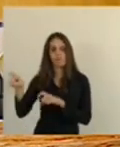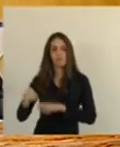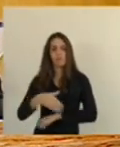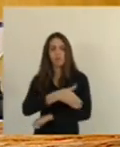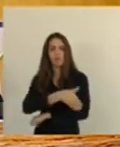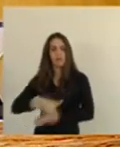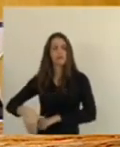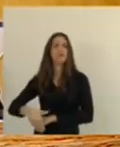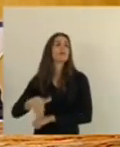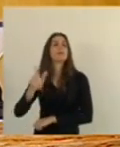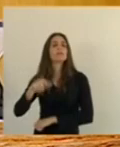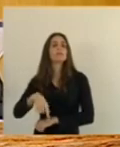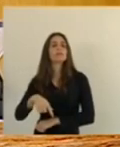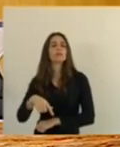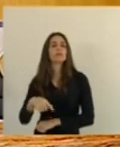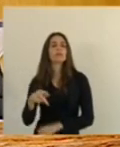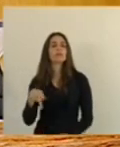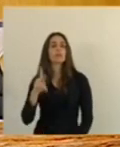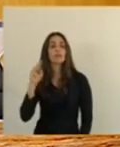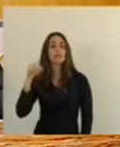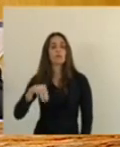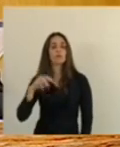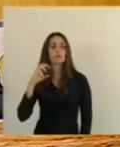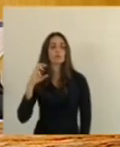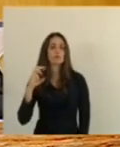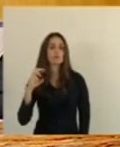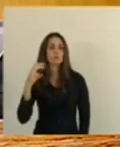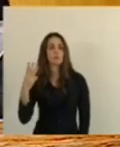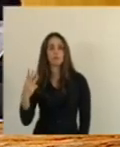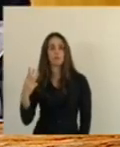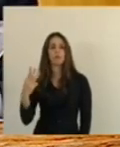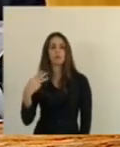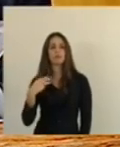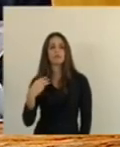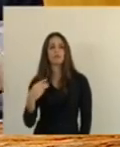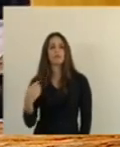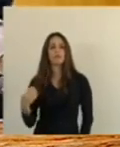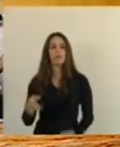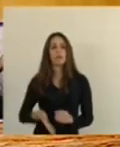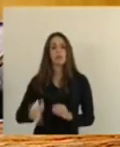Suruaca, quilômetro 53, sentido a Barra Seca.